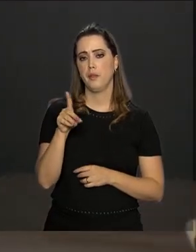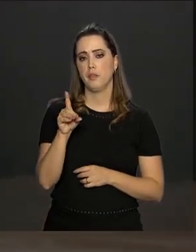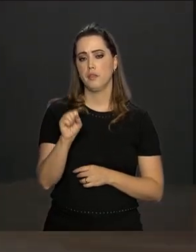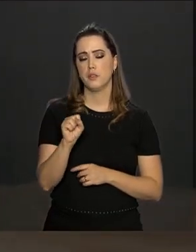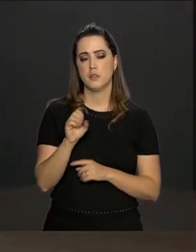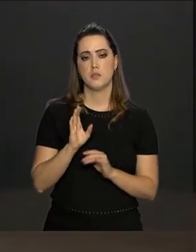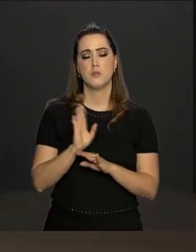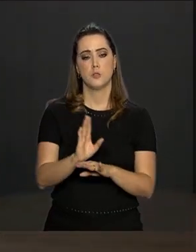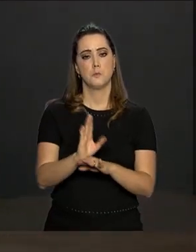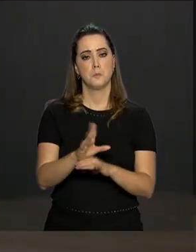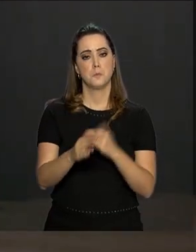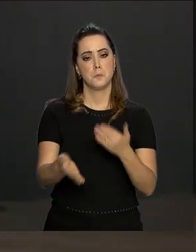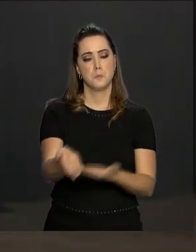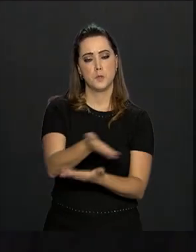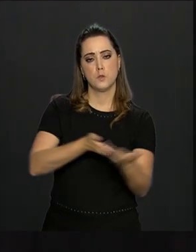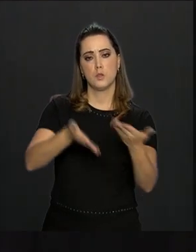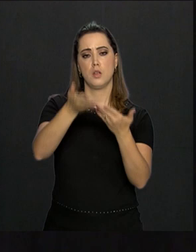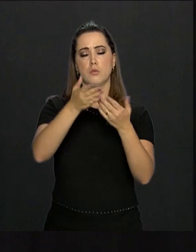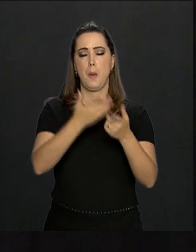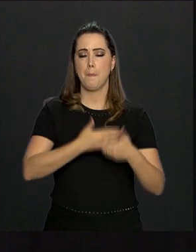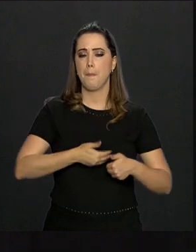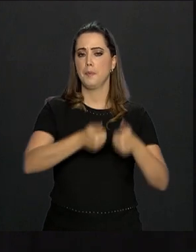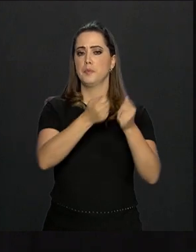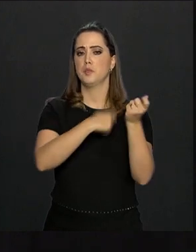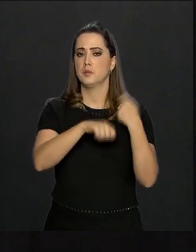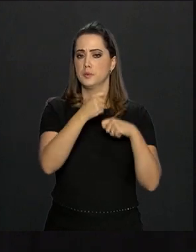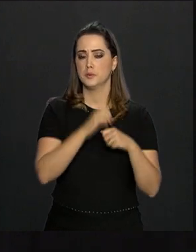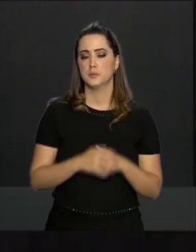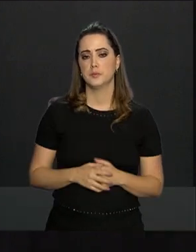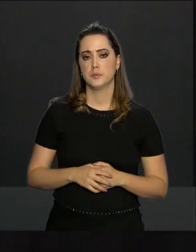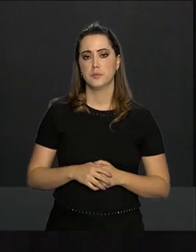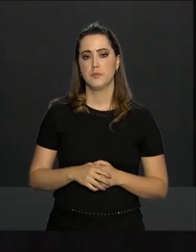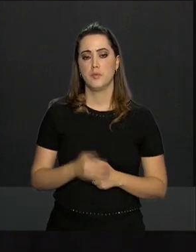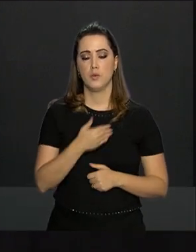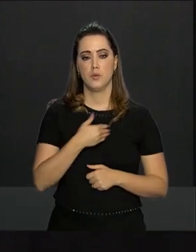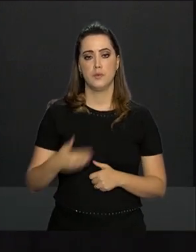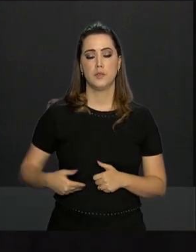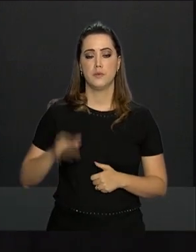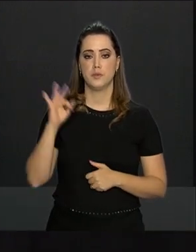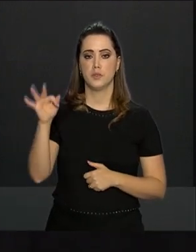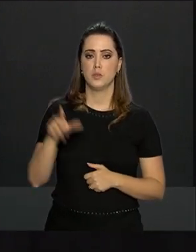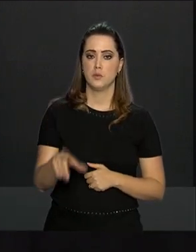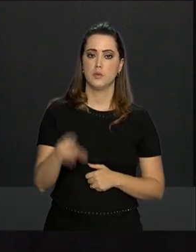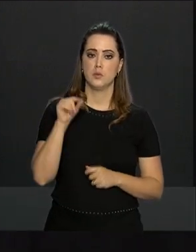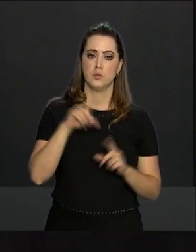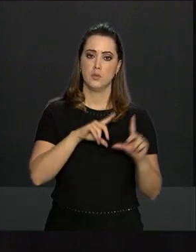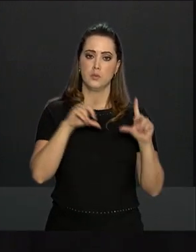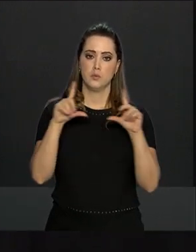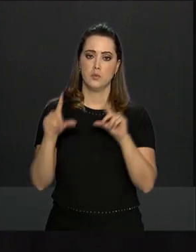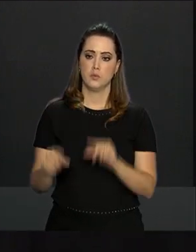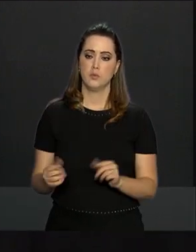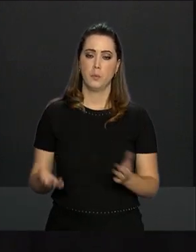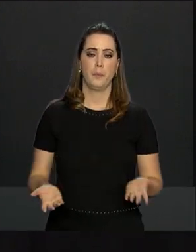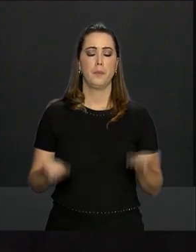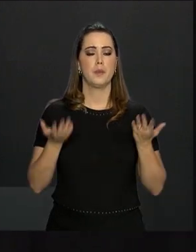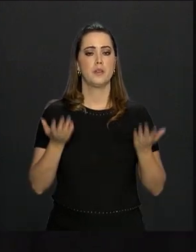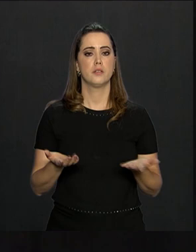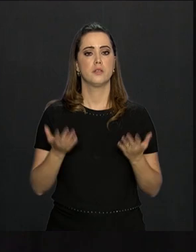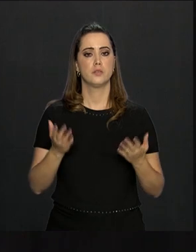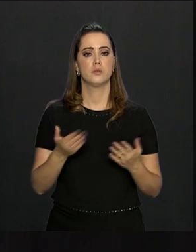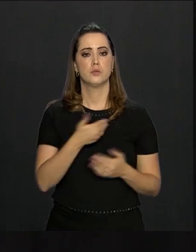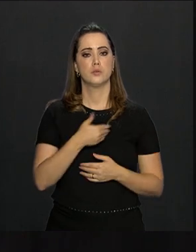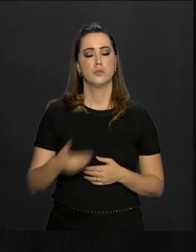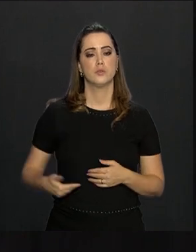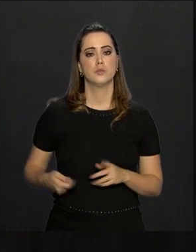ajudar a dinamizar a economia. Isso ainda se torna mais importante quando o governo federal opta por reduzir o peso do Estado na